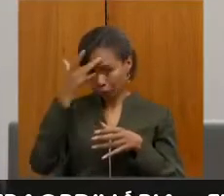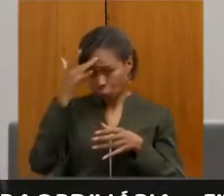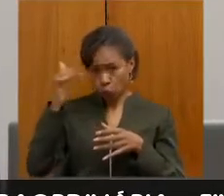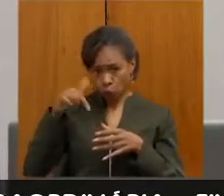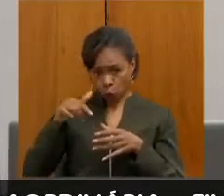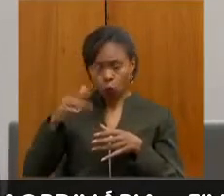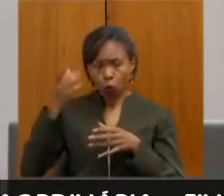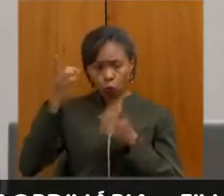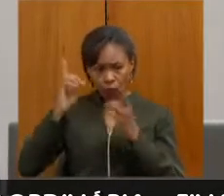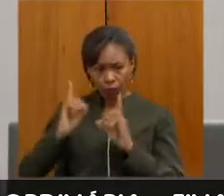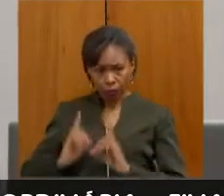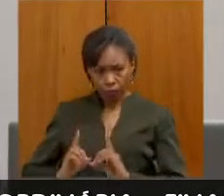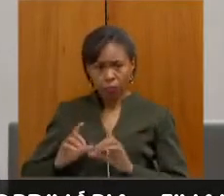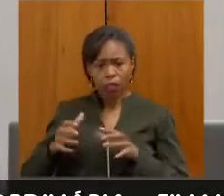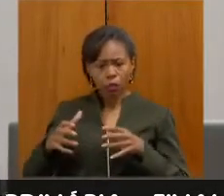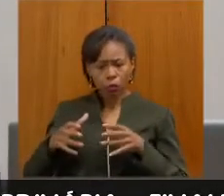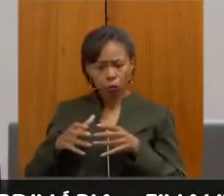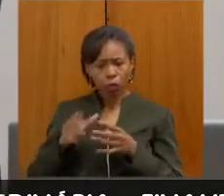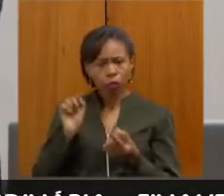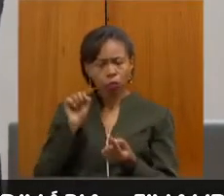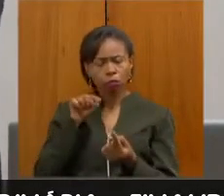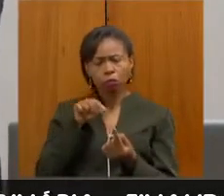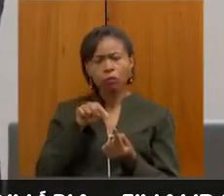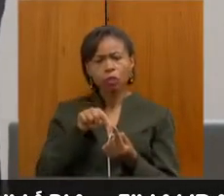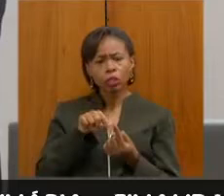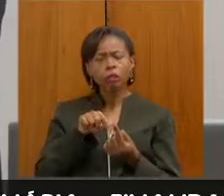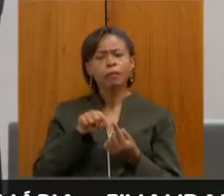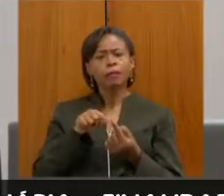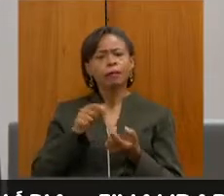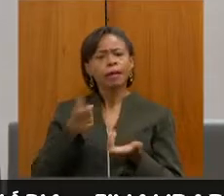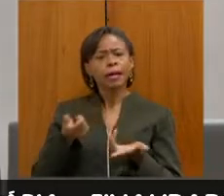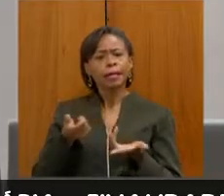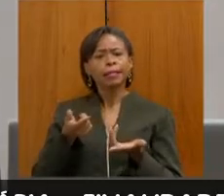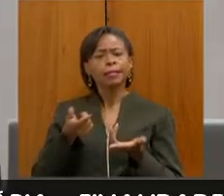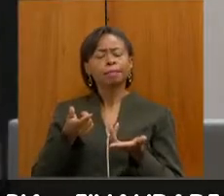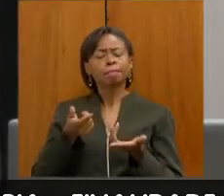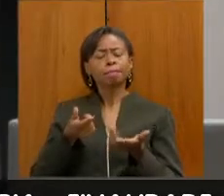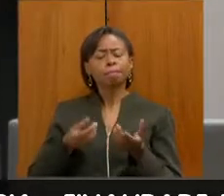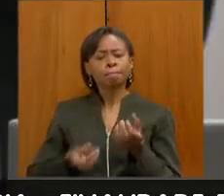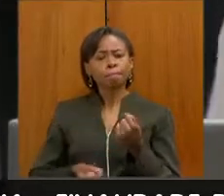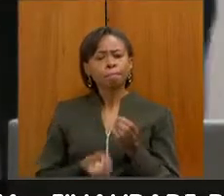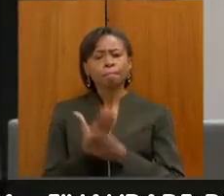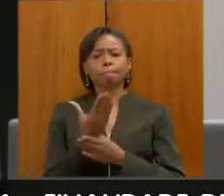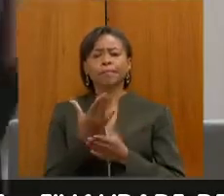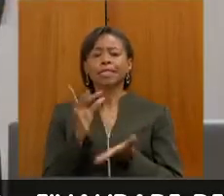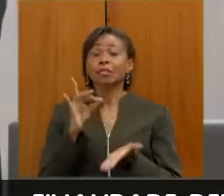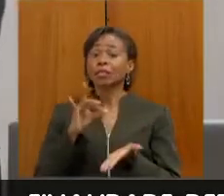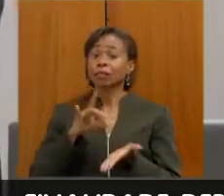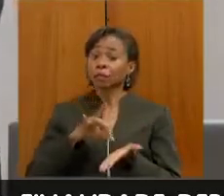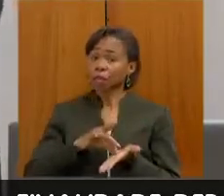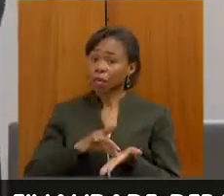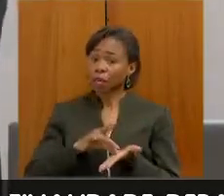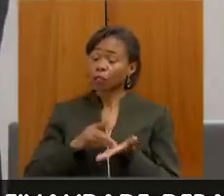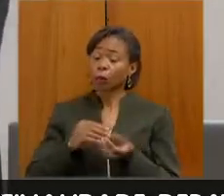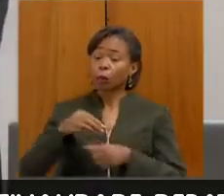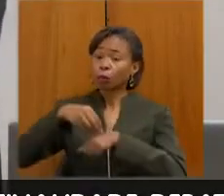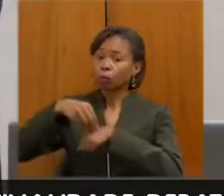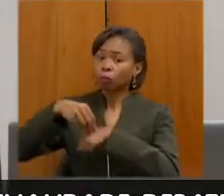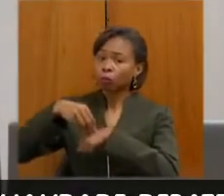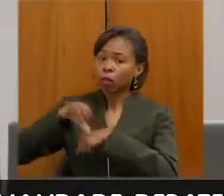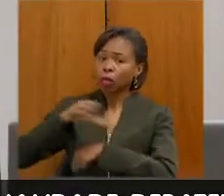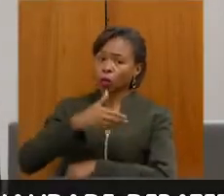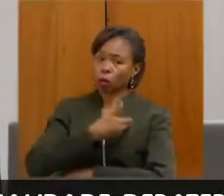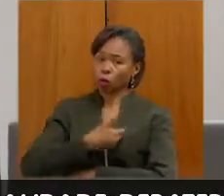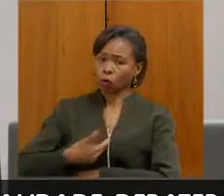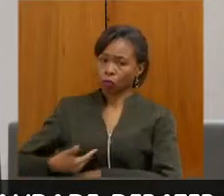daqui com algo concreto, para que a gente possa levar ao governo estadual, através da subsecretaria,